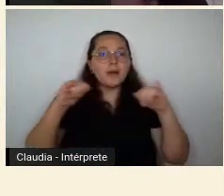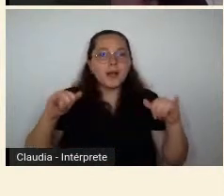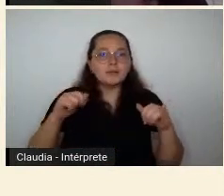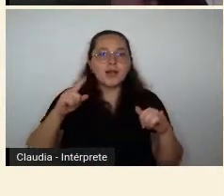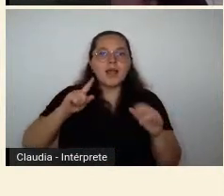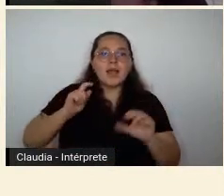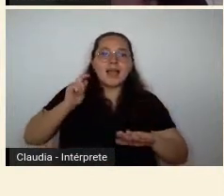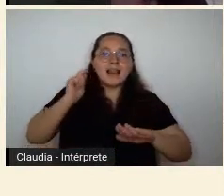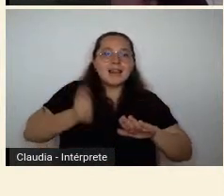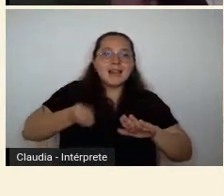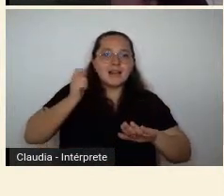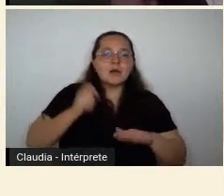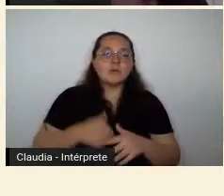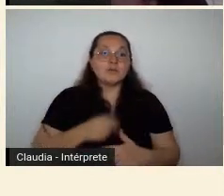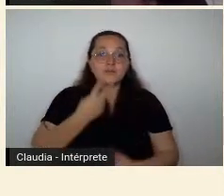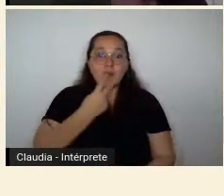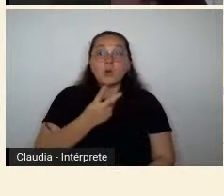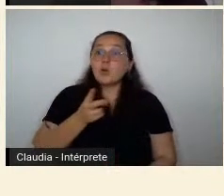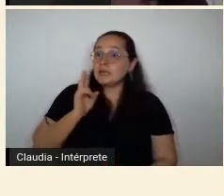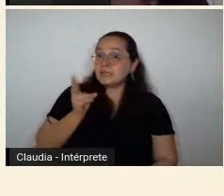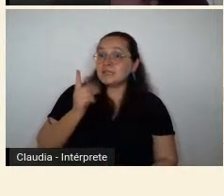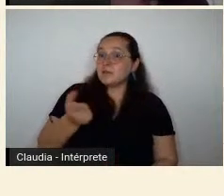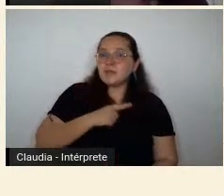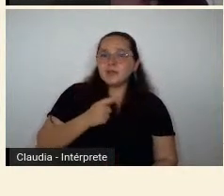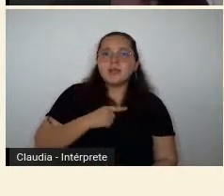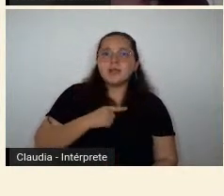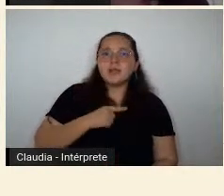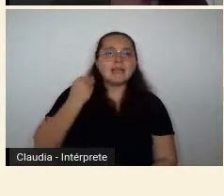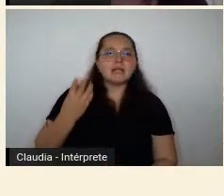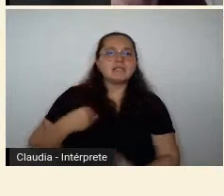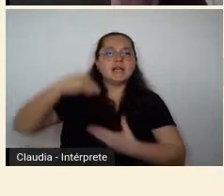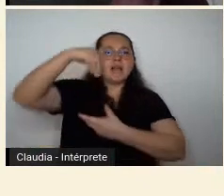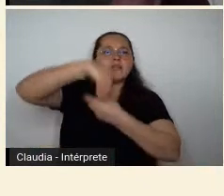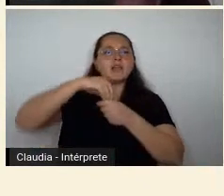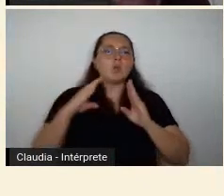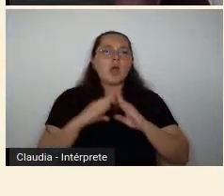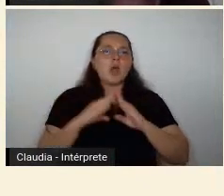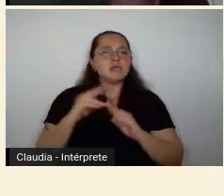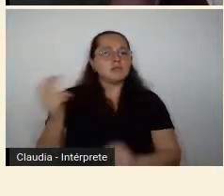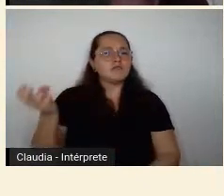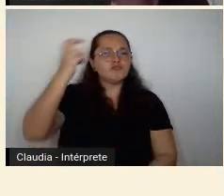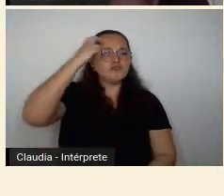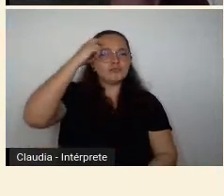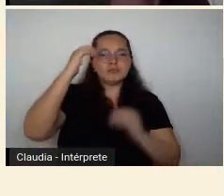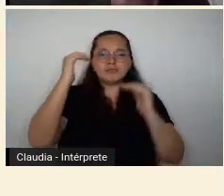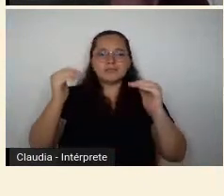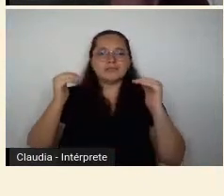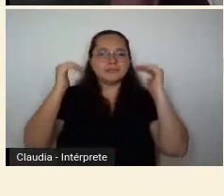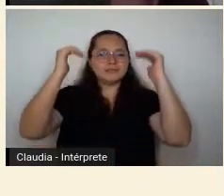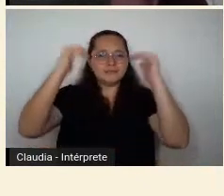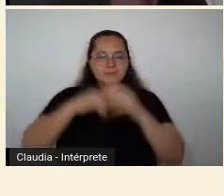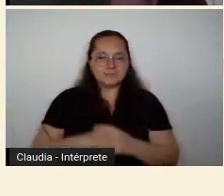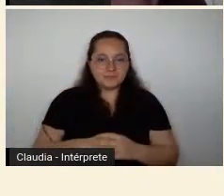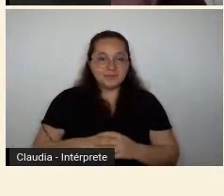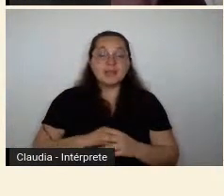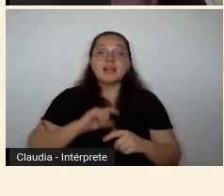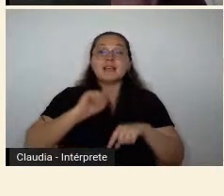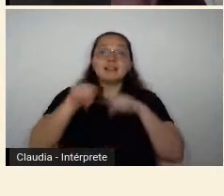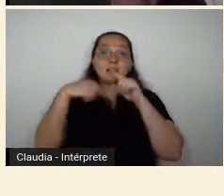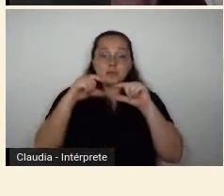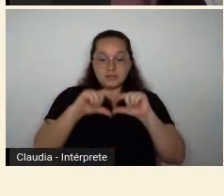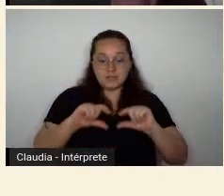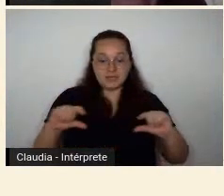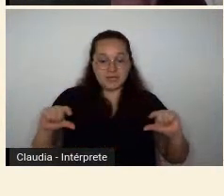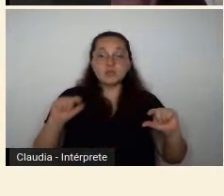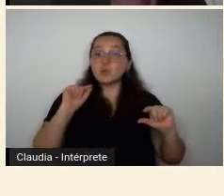sempre uma Tarsila nas casas mais sofisticadas, e mais cultas, né, e depois tem o texto, no fundo, dizendo o quê? Que investir em